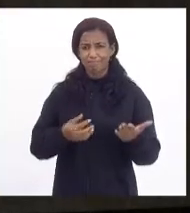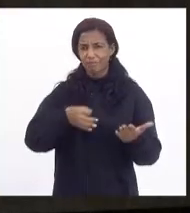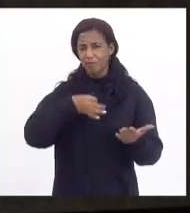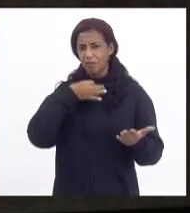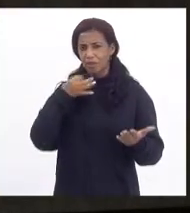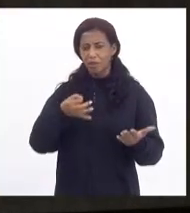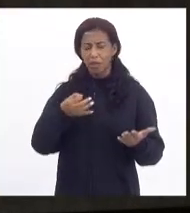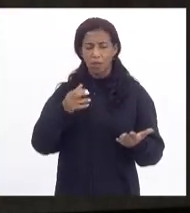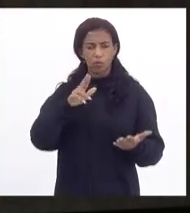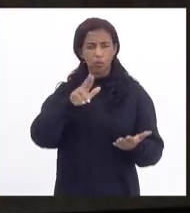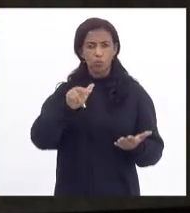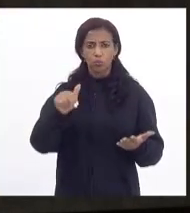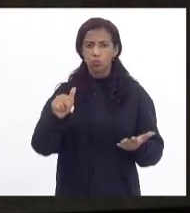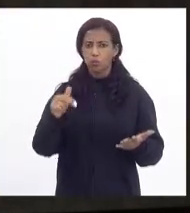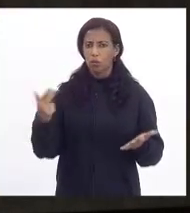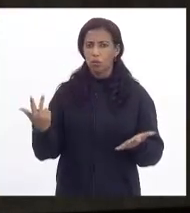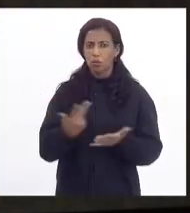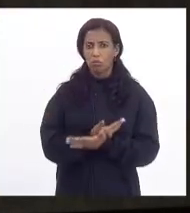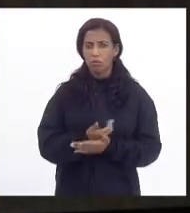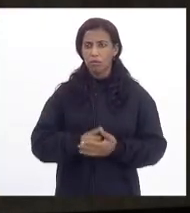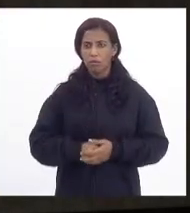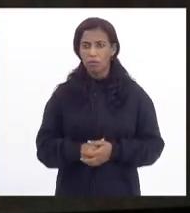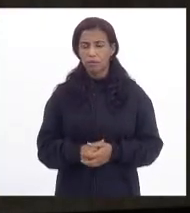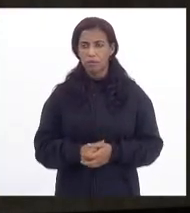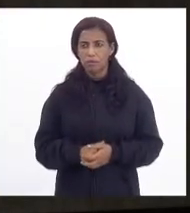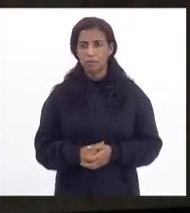reivindicou nunca aconteceu.